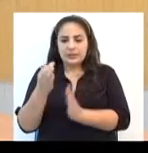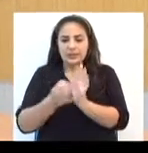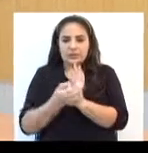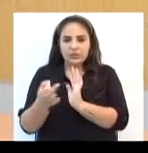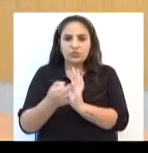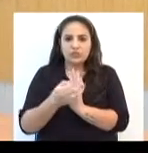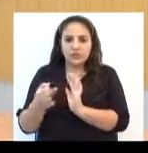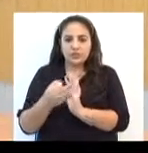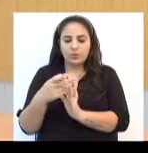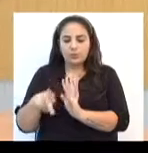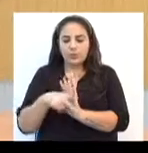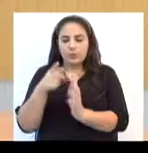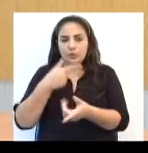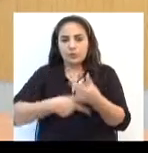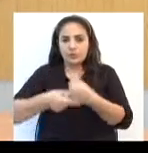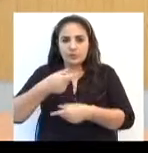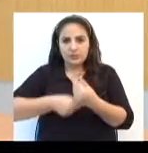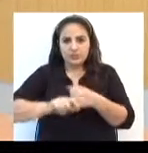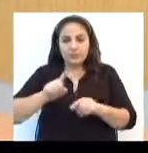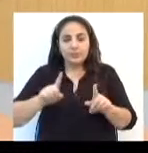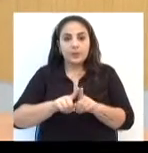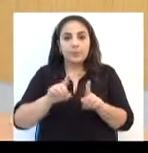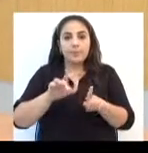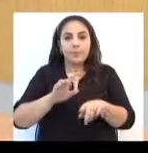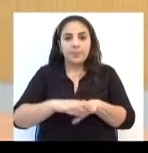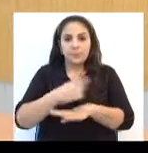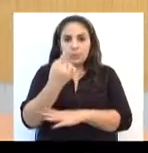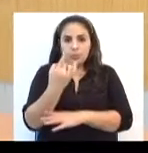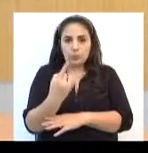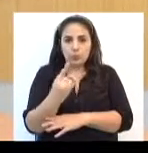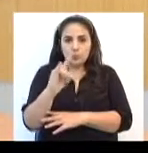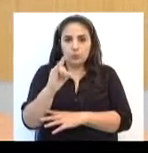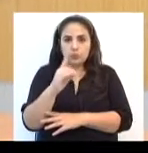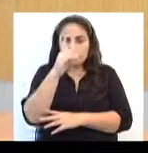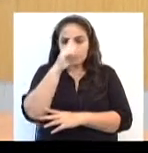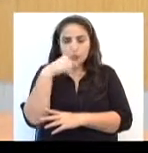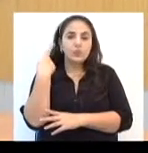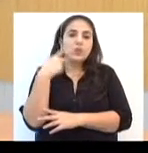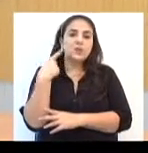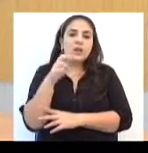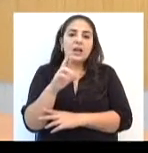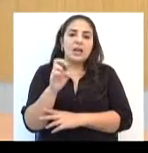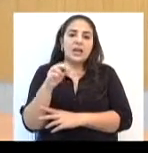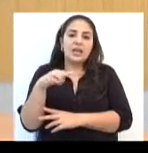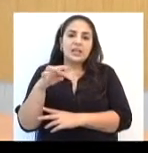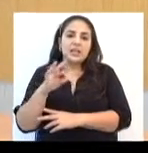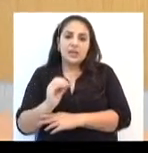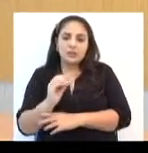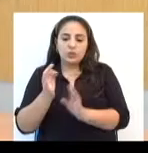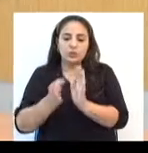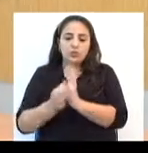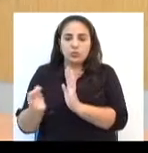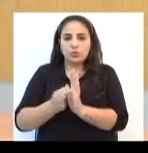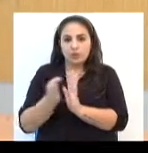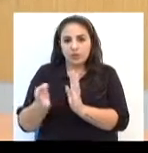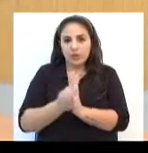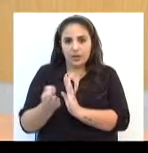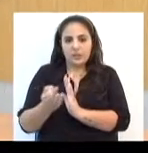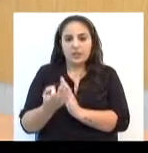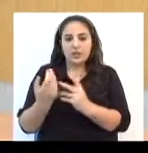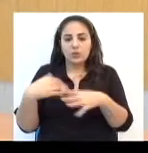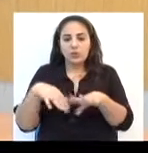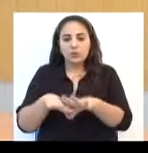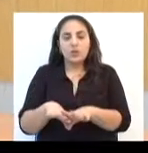indicações à administração. E uma das últimas é do vereador Renato Tcheker. Ele sugere a